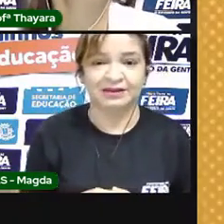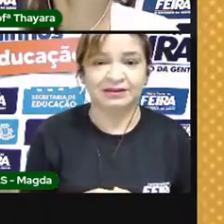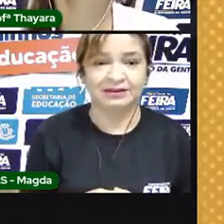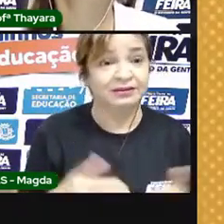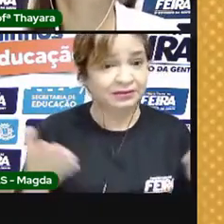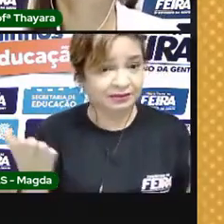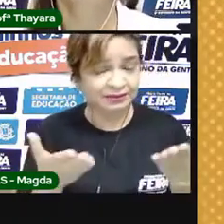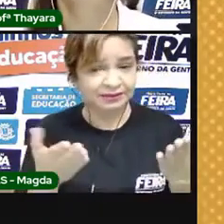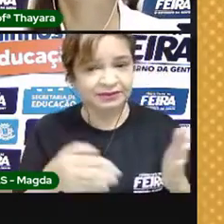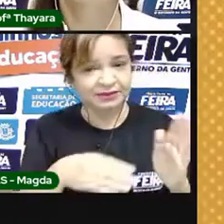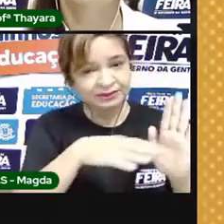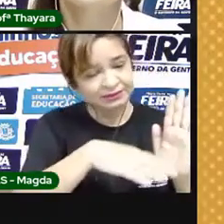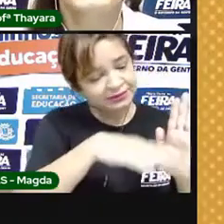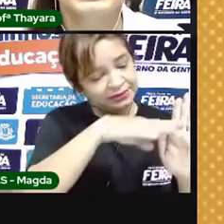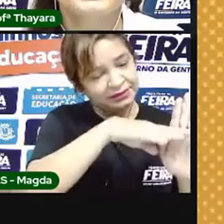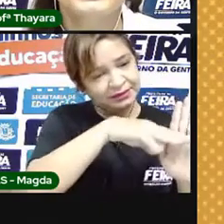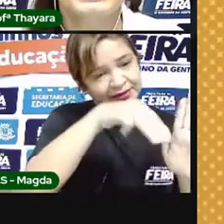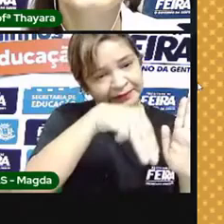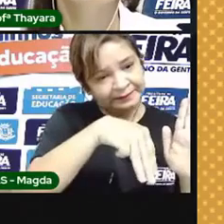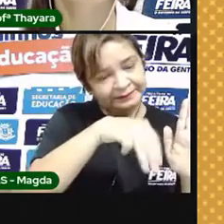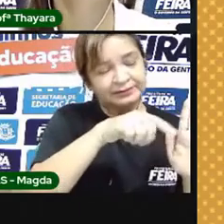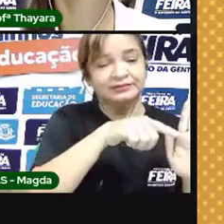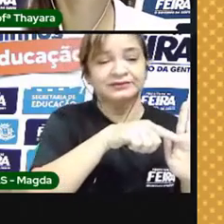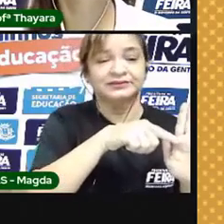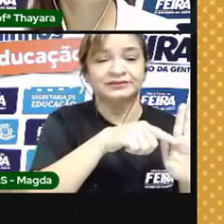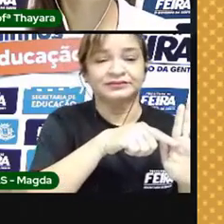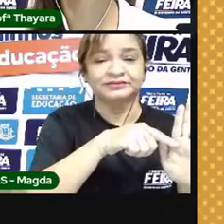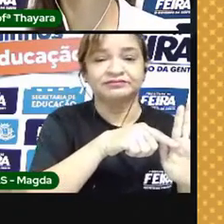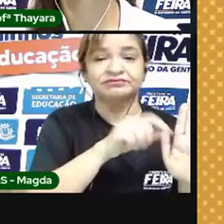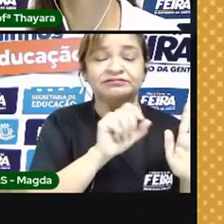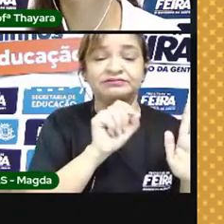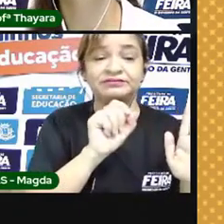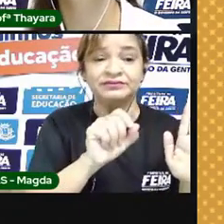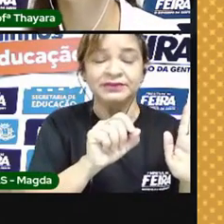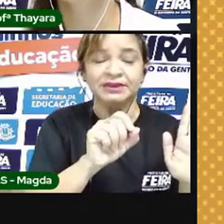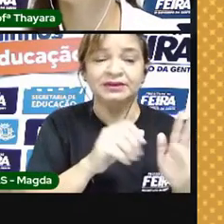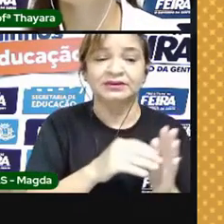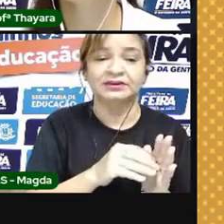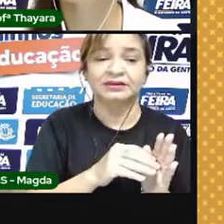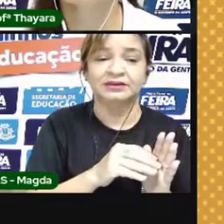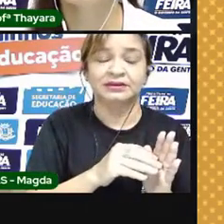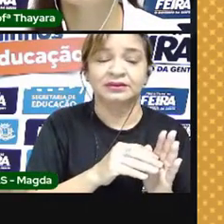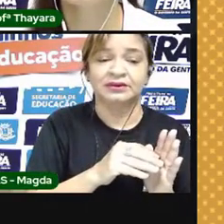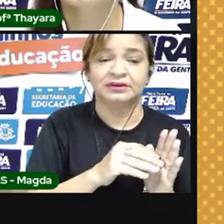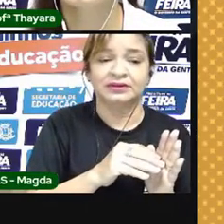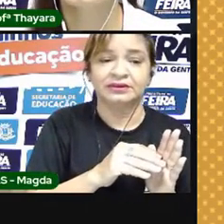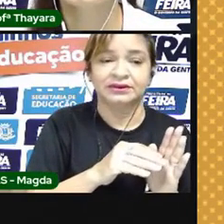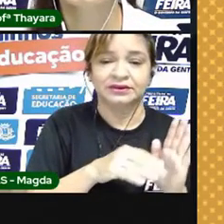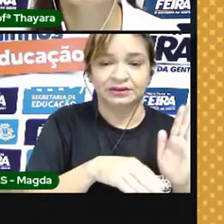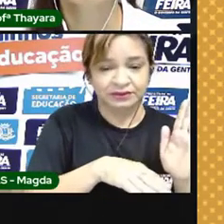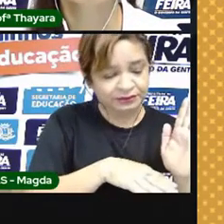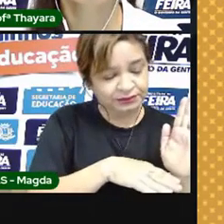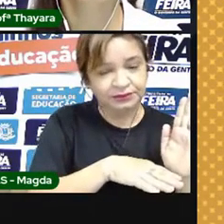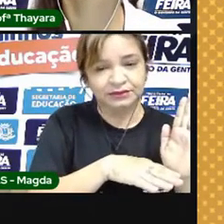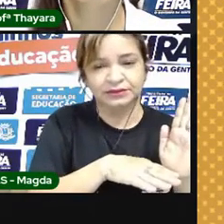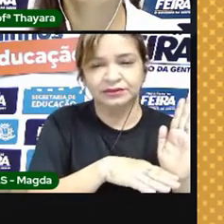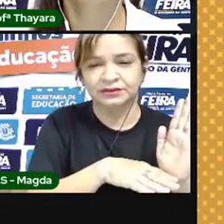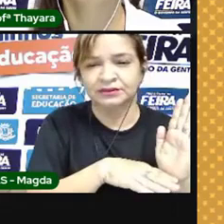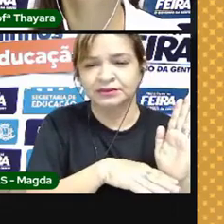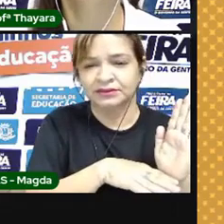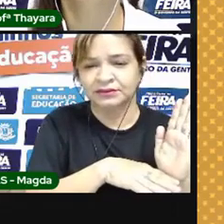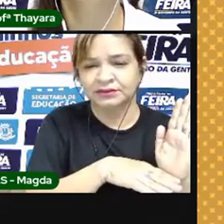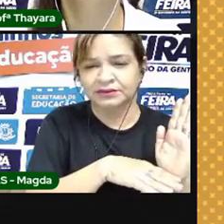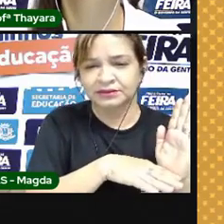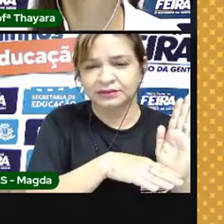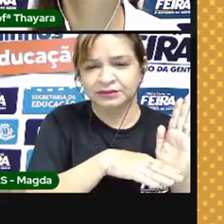Agora, a gente vai ver a mesosfera. Então, a mesosfera, ela vai do fim da estratosfera até